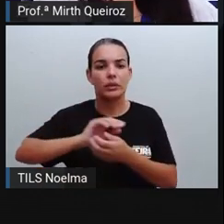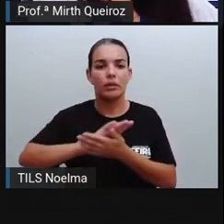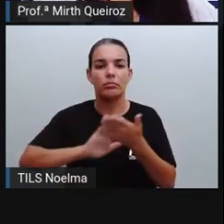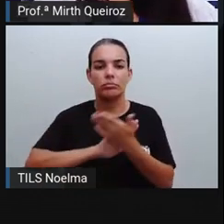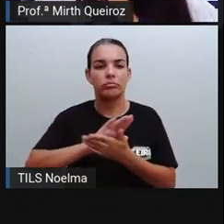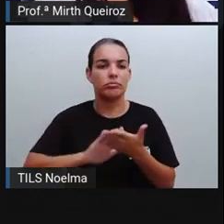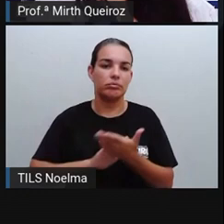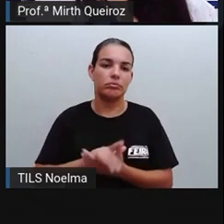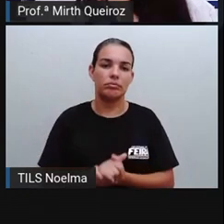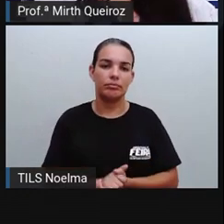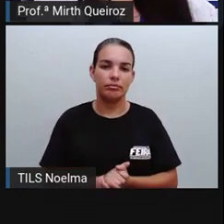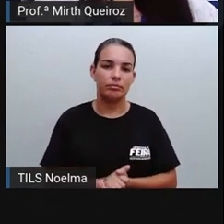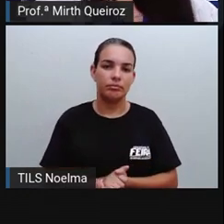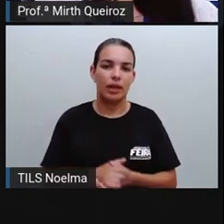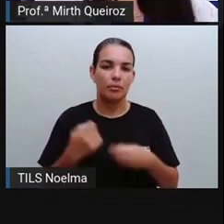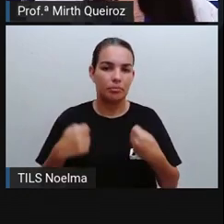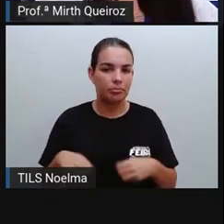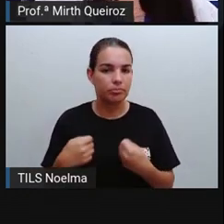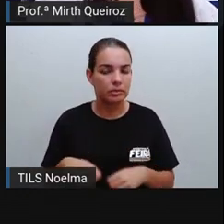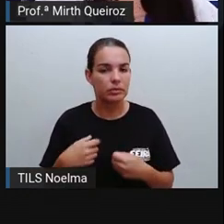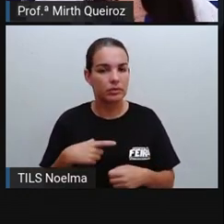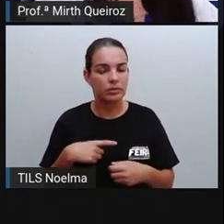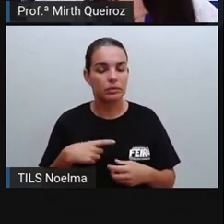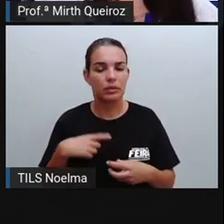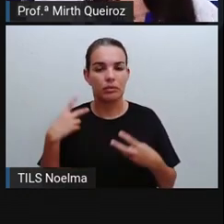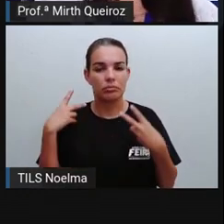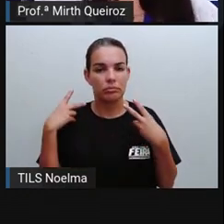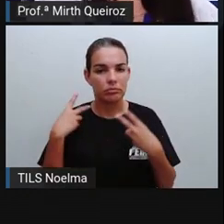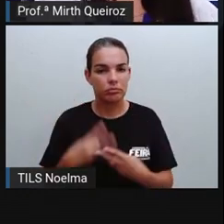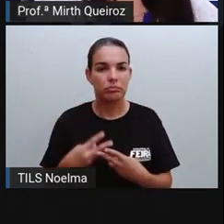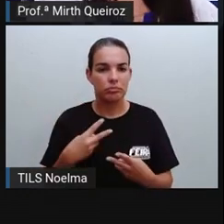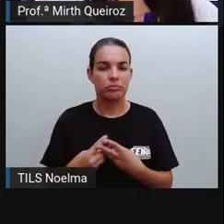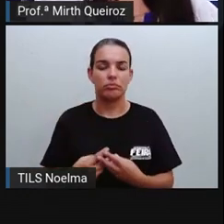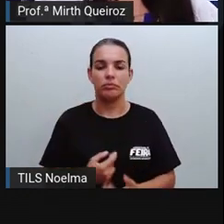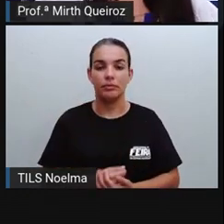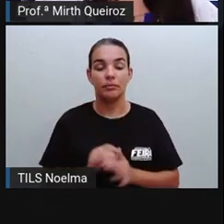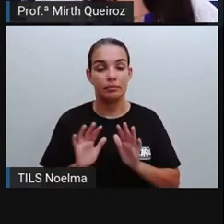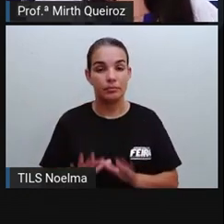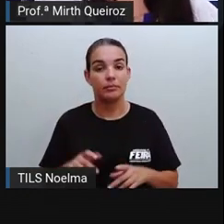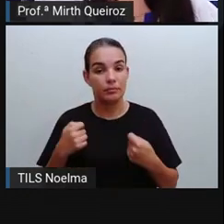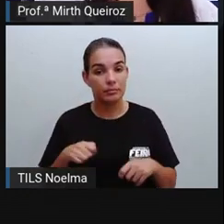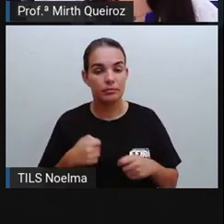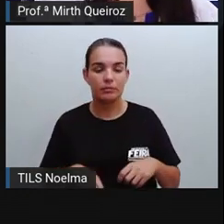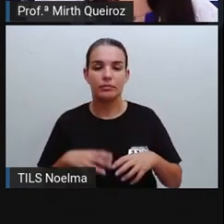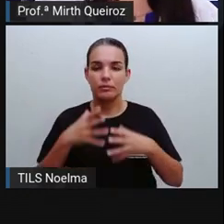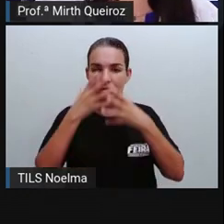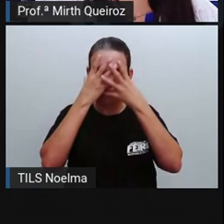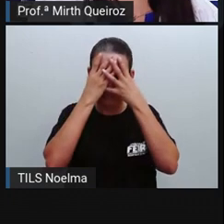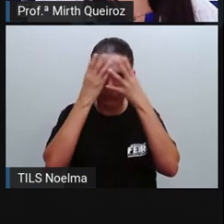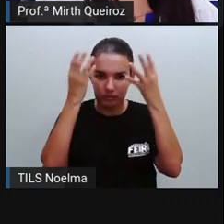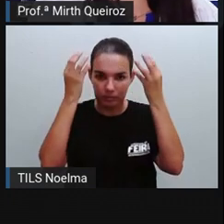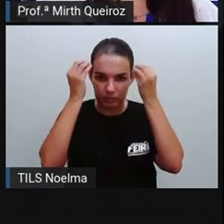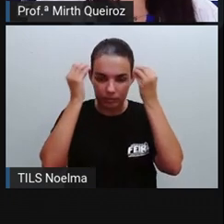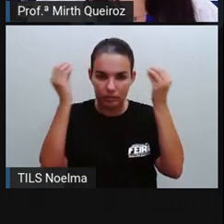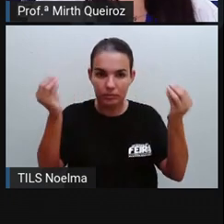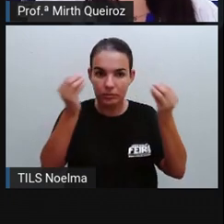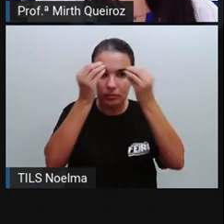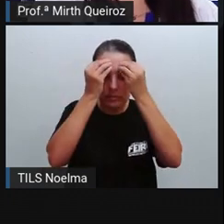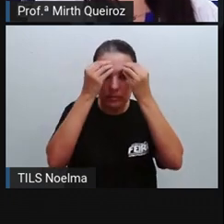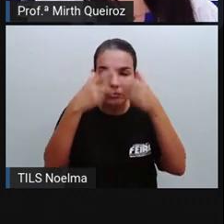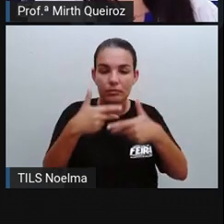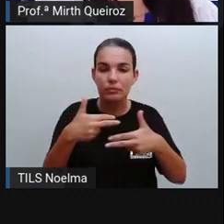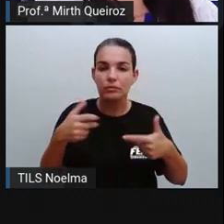Não desentopem a calha das casas, né? Então a ignorância é algo que também pode gerar esse foco